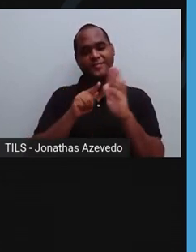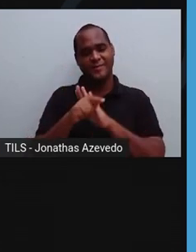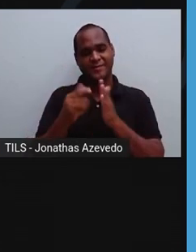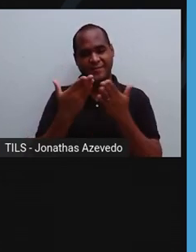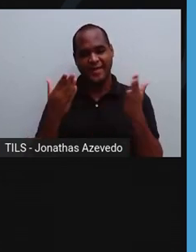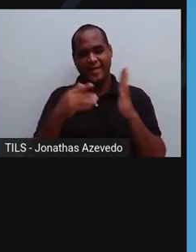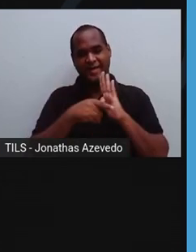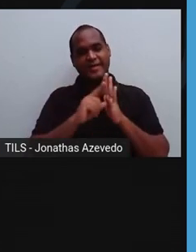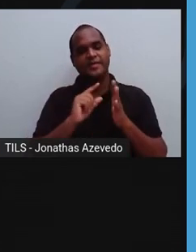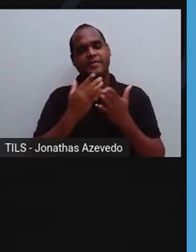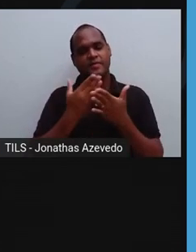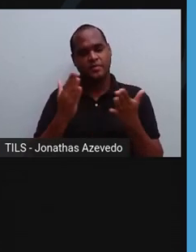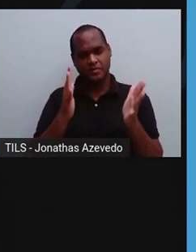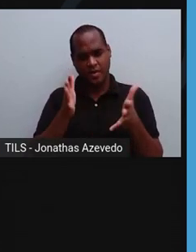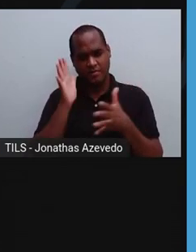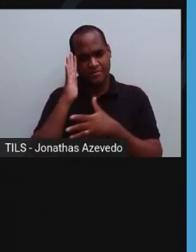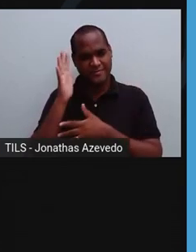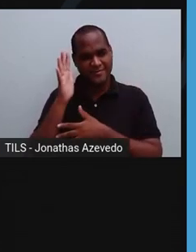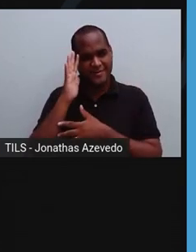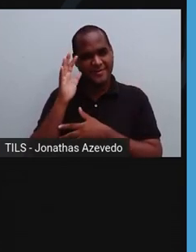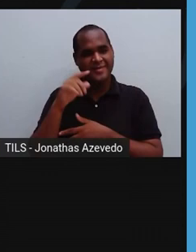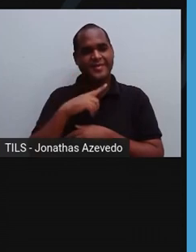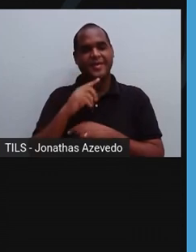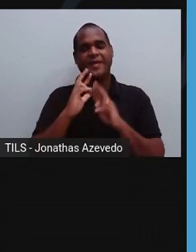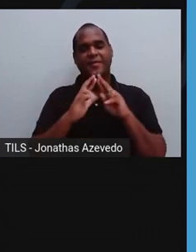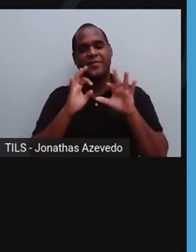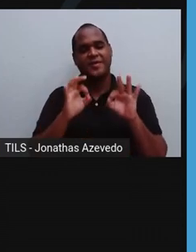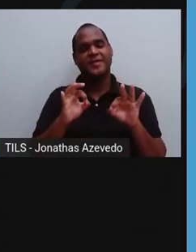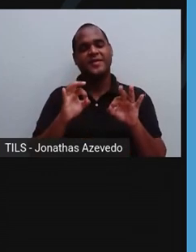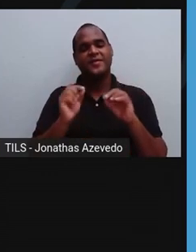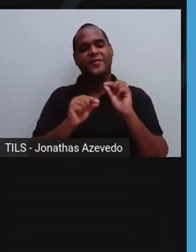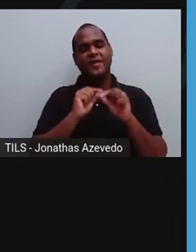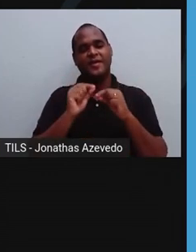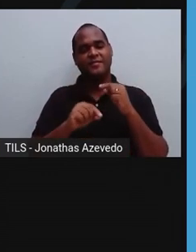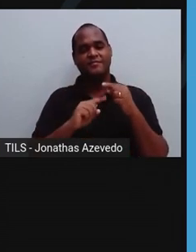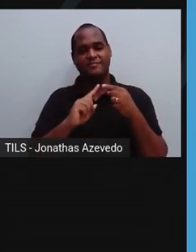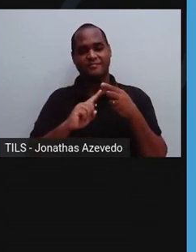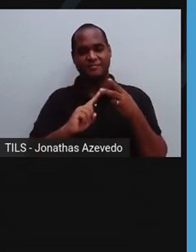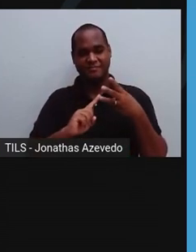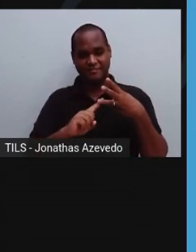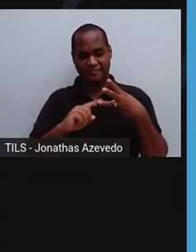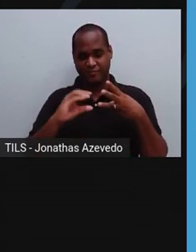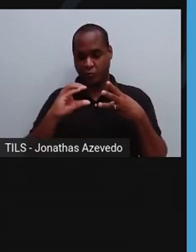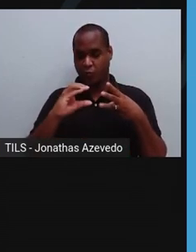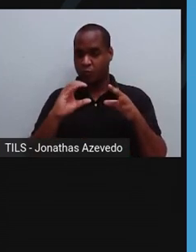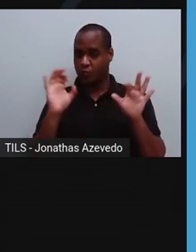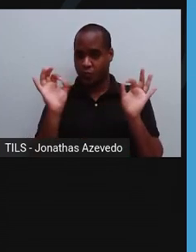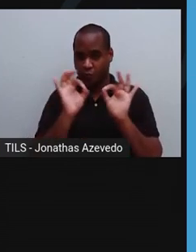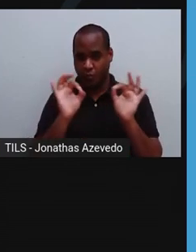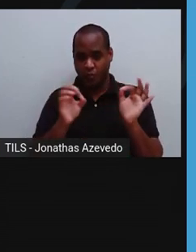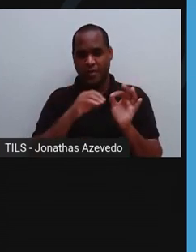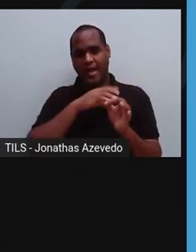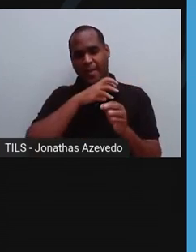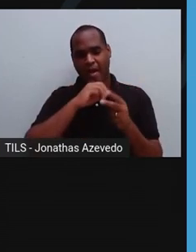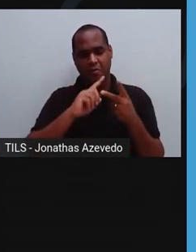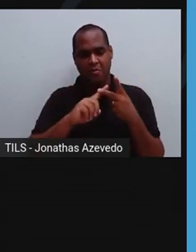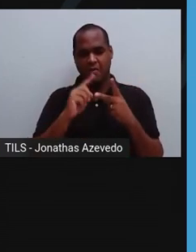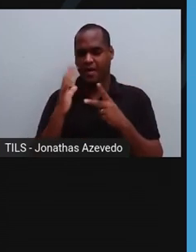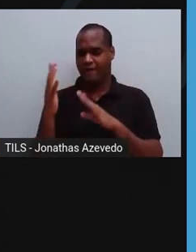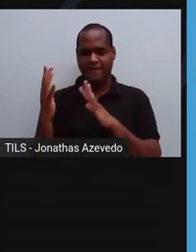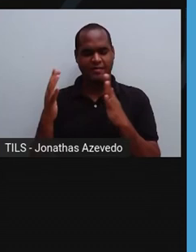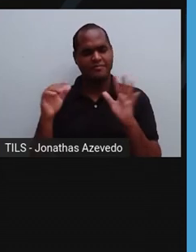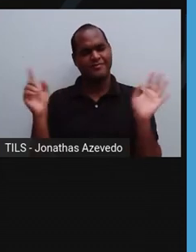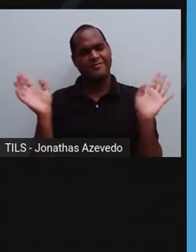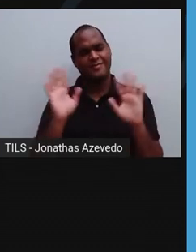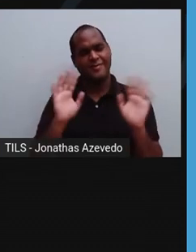antes, você já pensou nisso? A resposta correta é a C. Os fungos não são animais nem plantas, mas formam